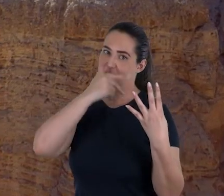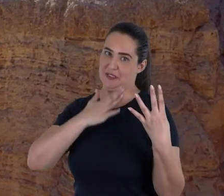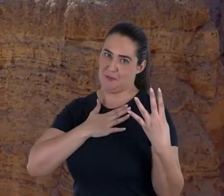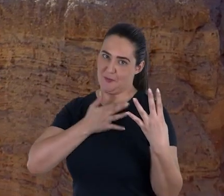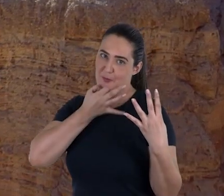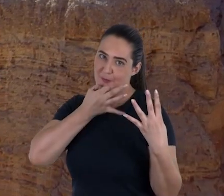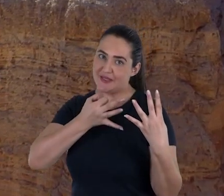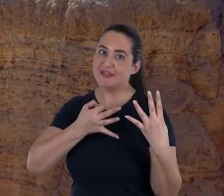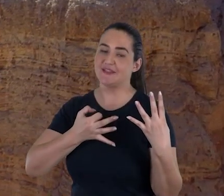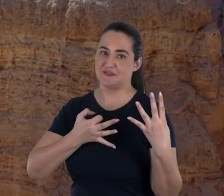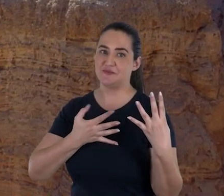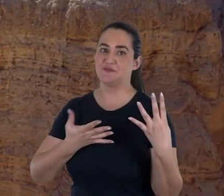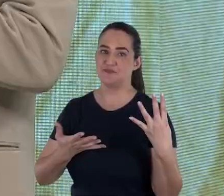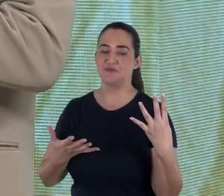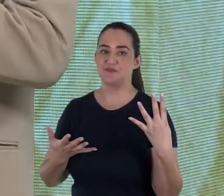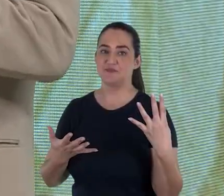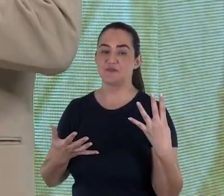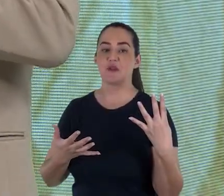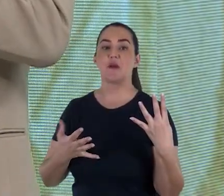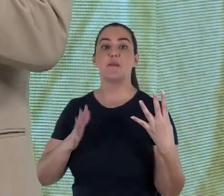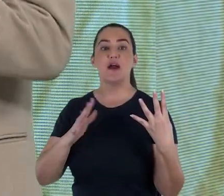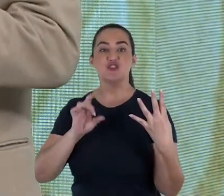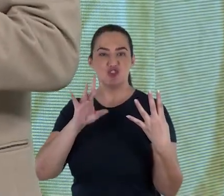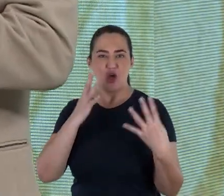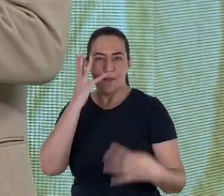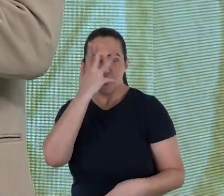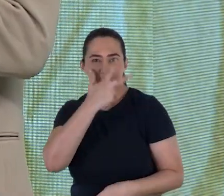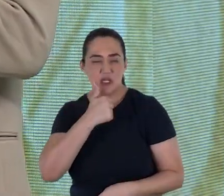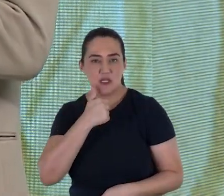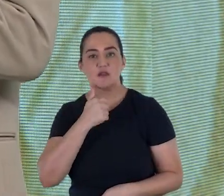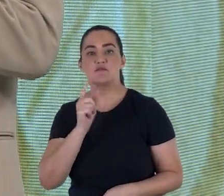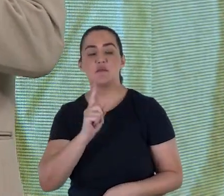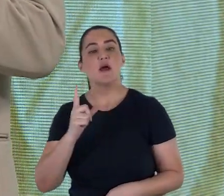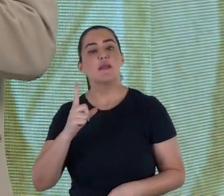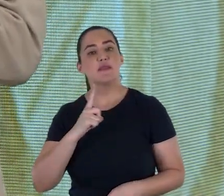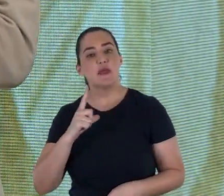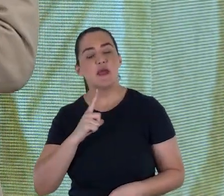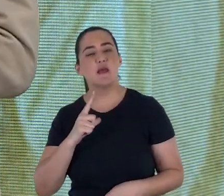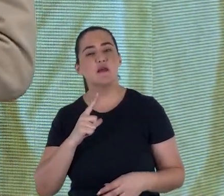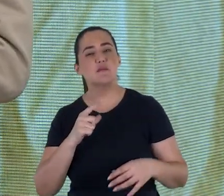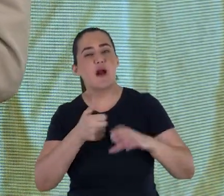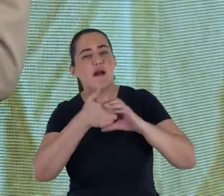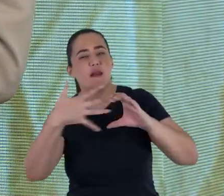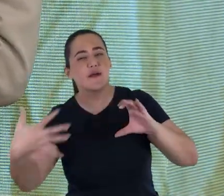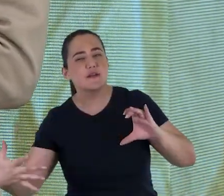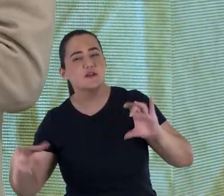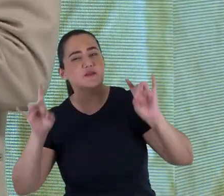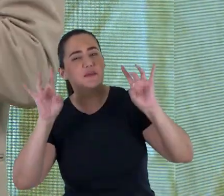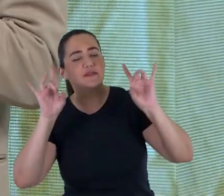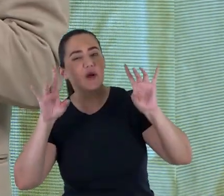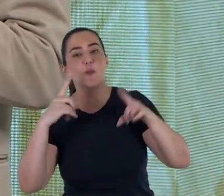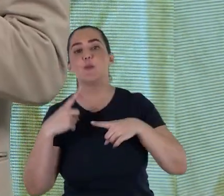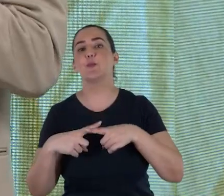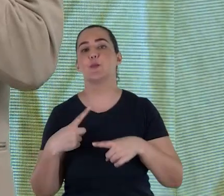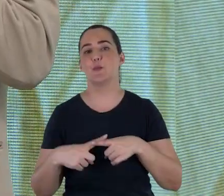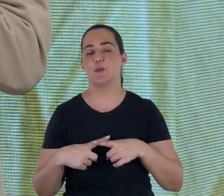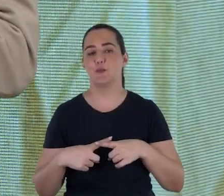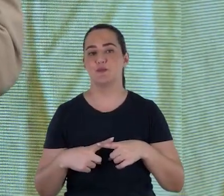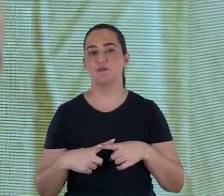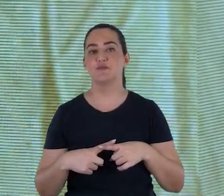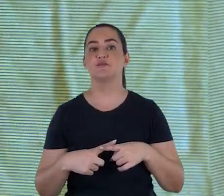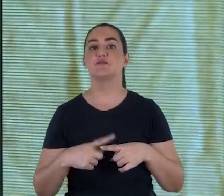bonita de todas as cavernas de Qumran. Mas, além da beleza, ela tem um aspecto significativo em termos arqueológicos. Sabe por quê?